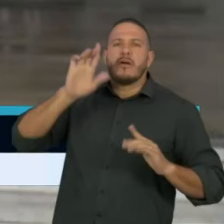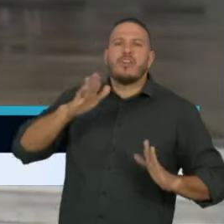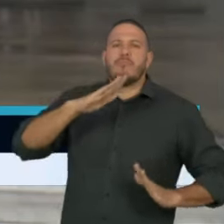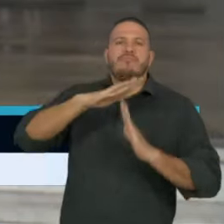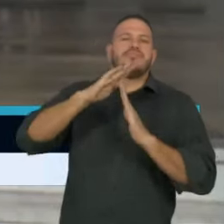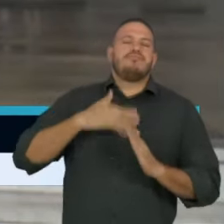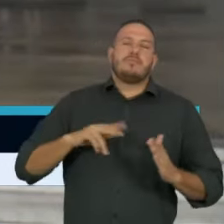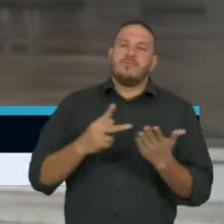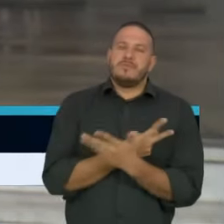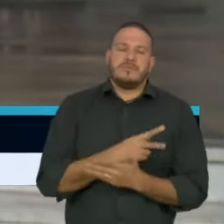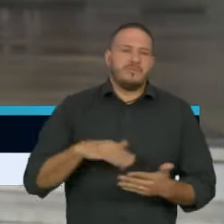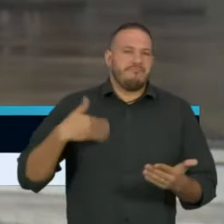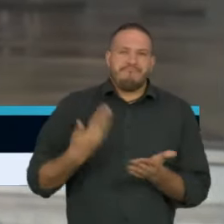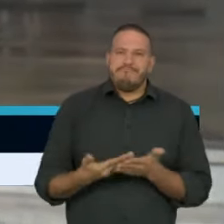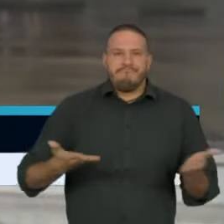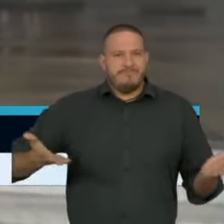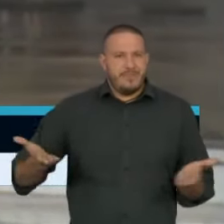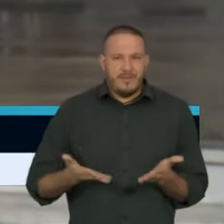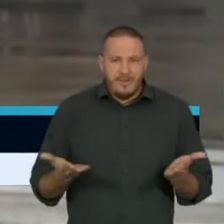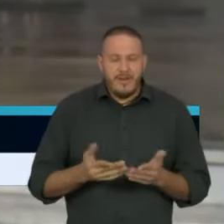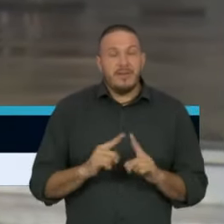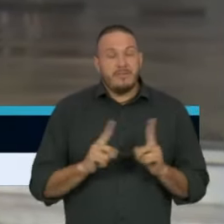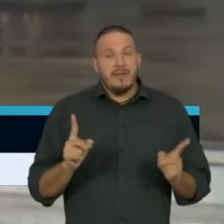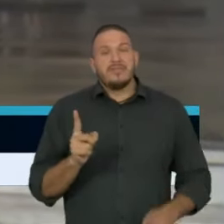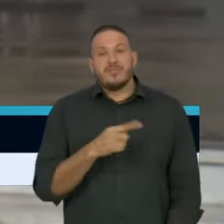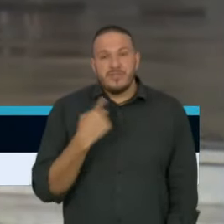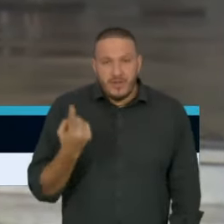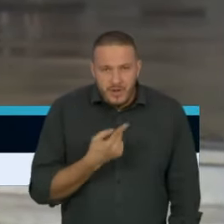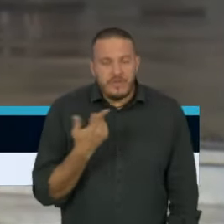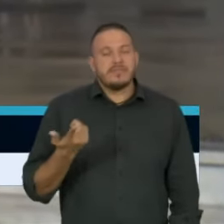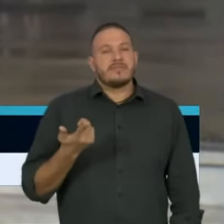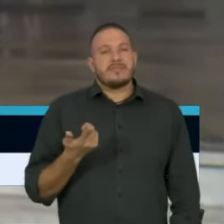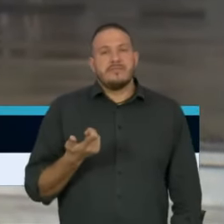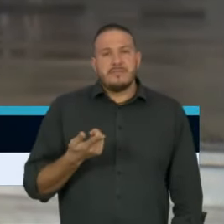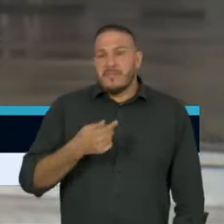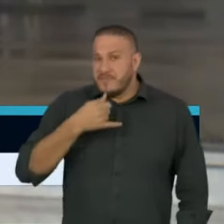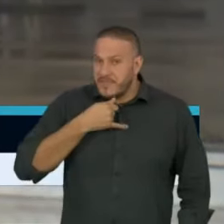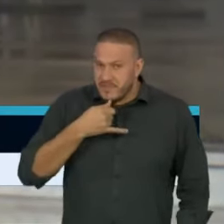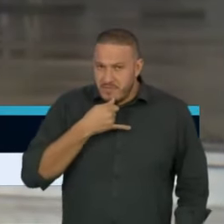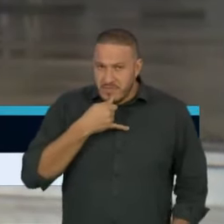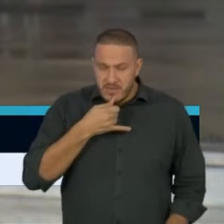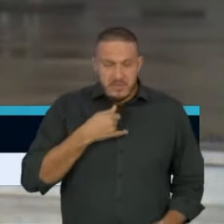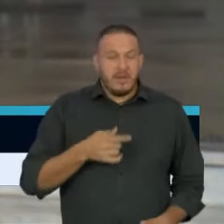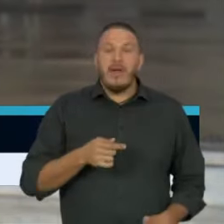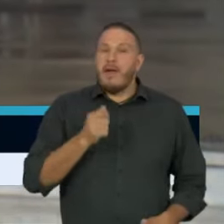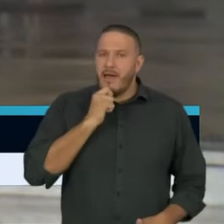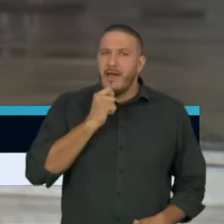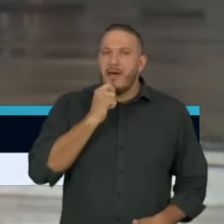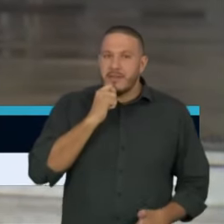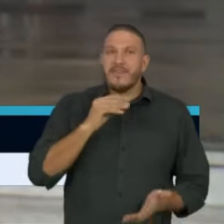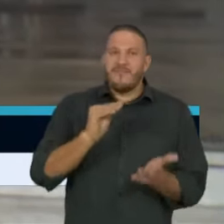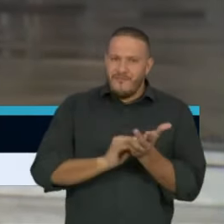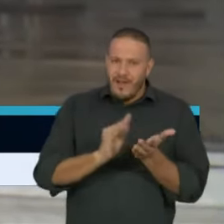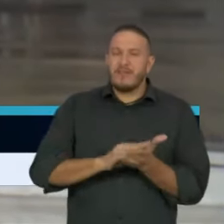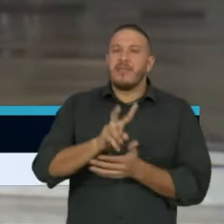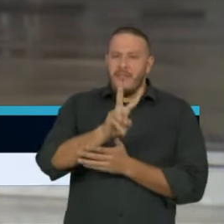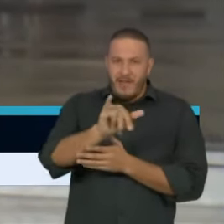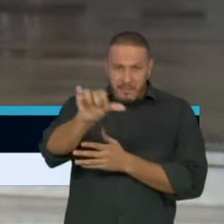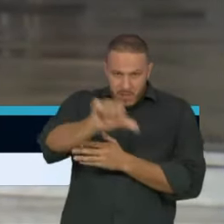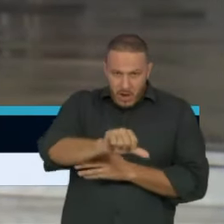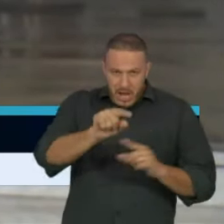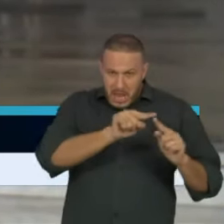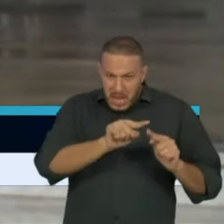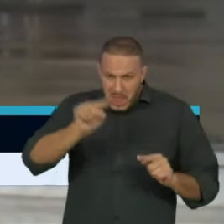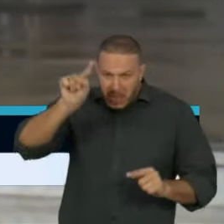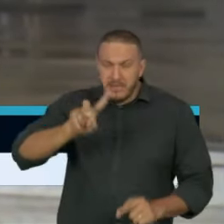e que nós, infelizmente, ainda não atingimos o pico da doença aqui na cidade de